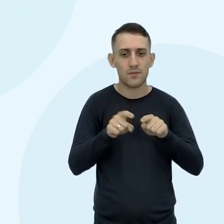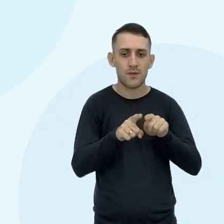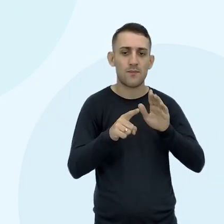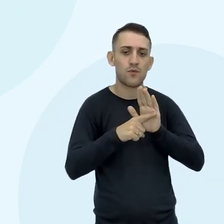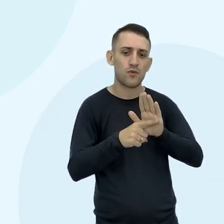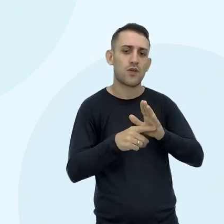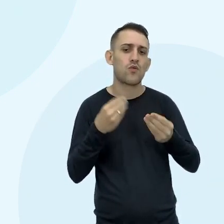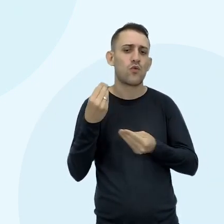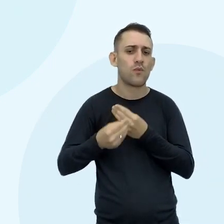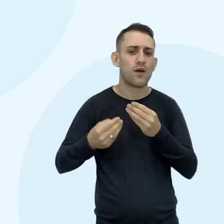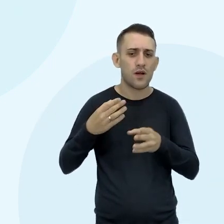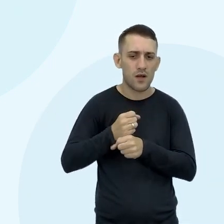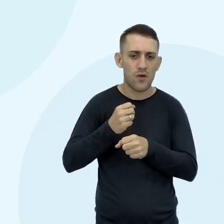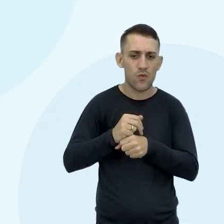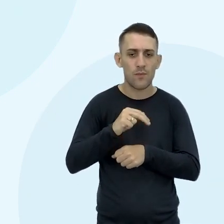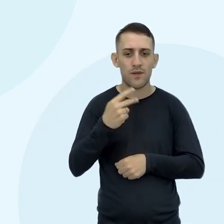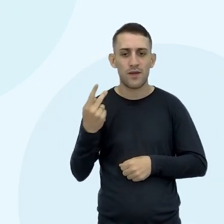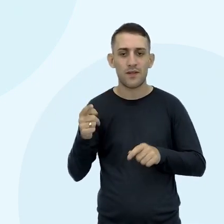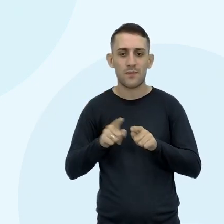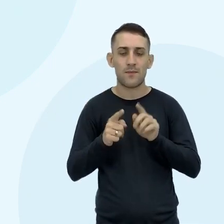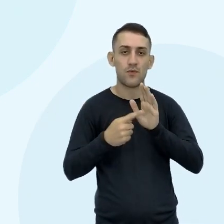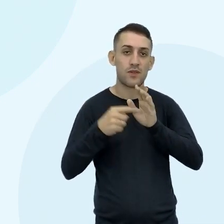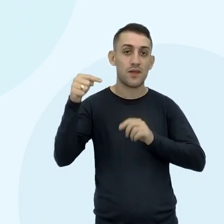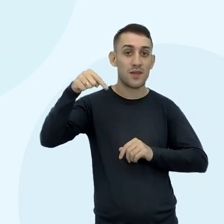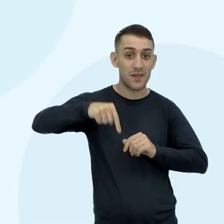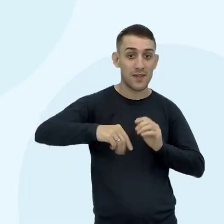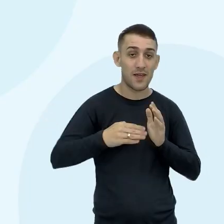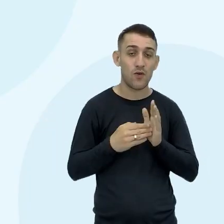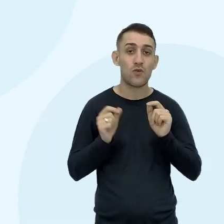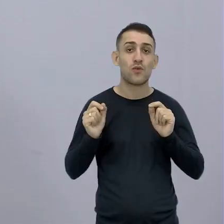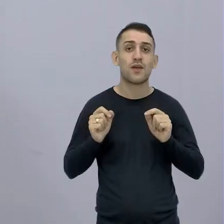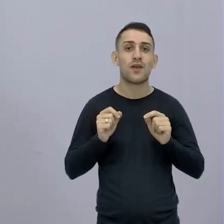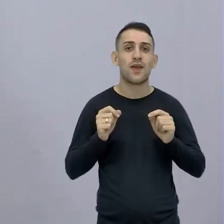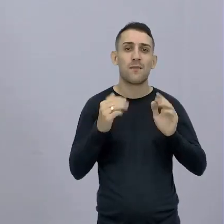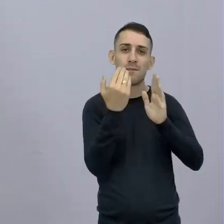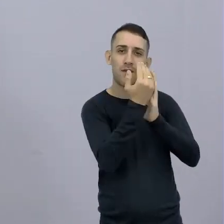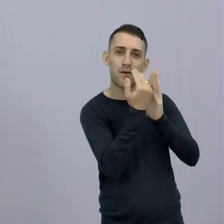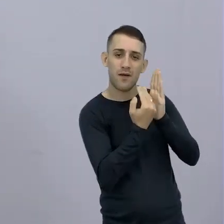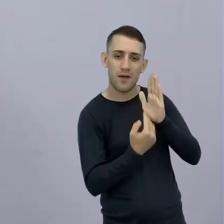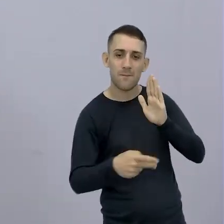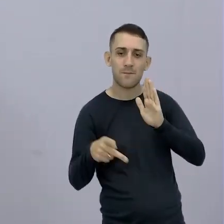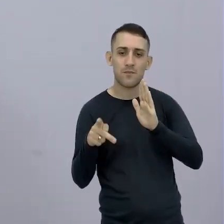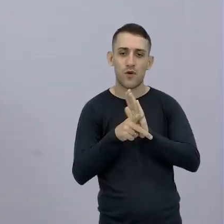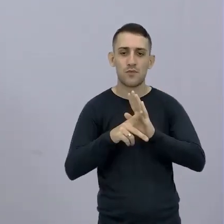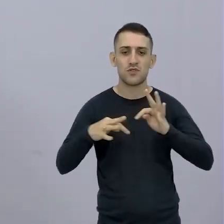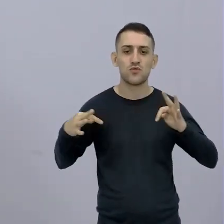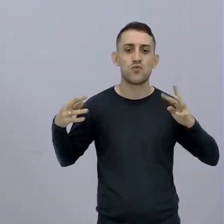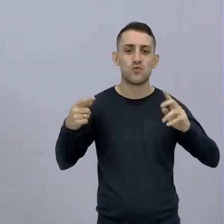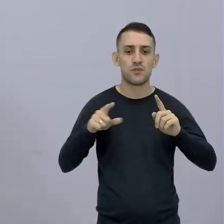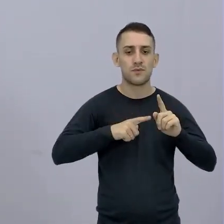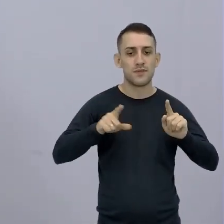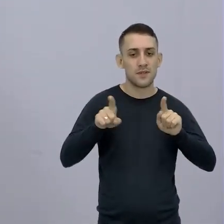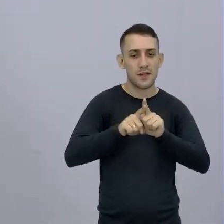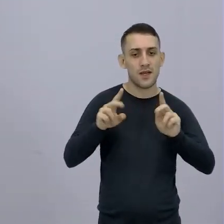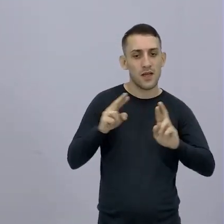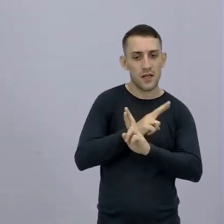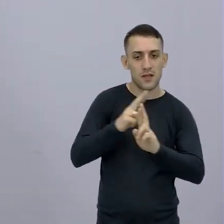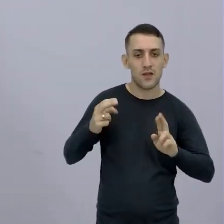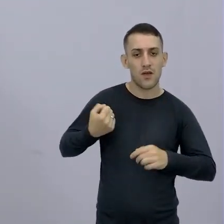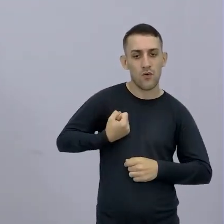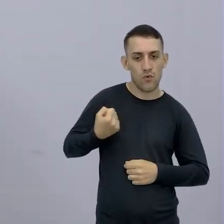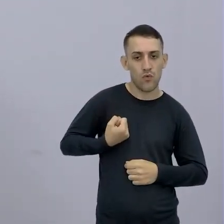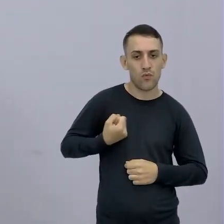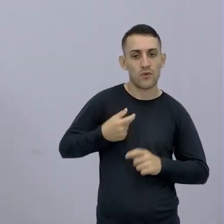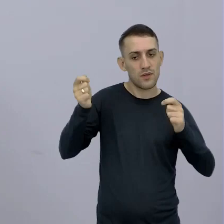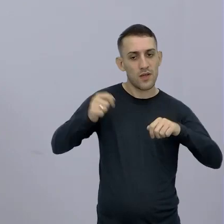como calcula o pH E também mostrei Nessa última imagem A classificação De ácido básico neutro Que tem lá Em relação ao número